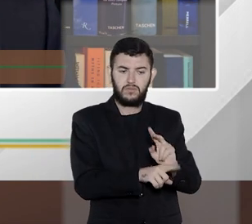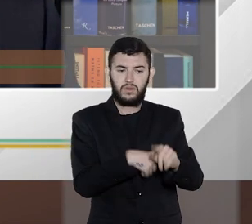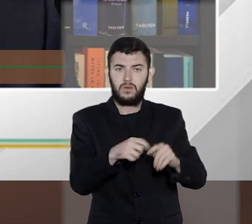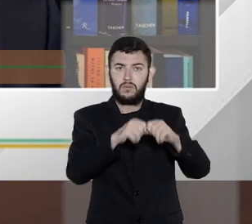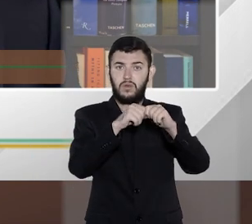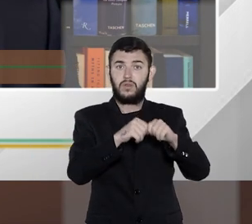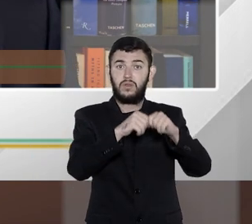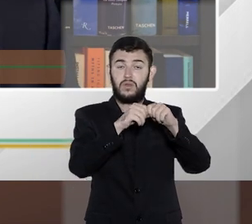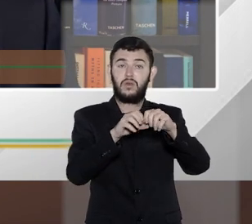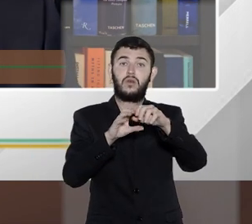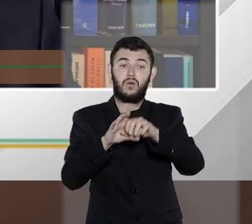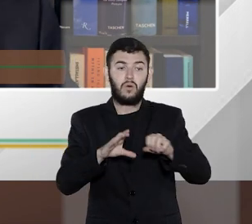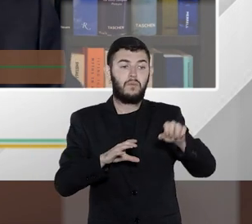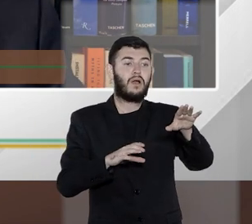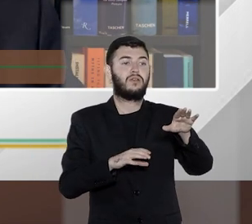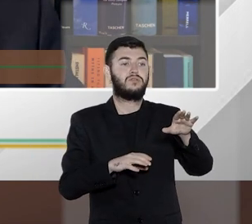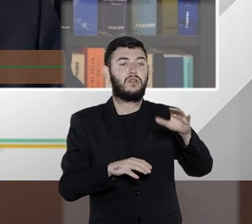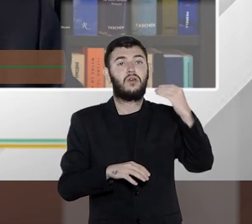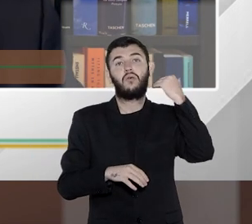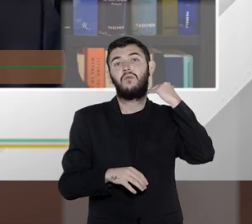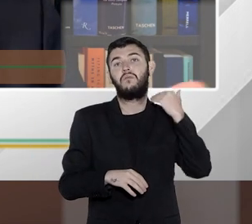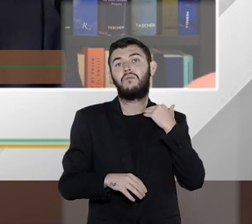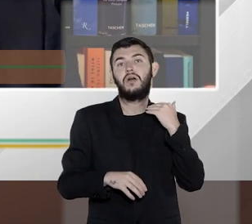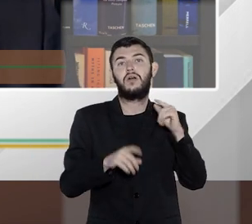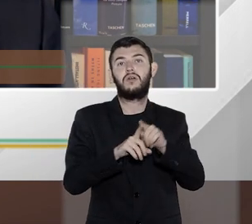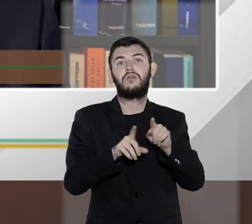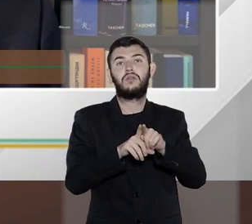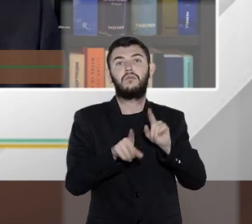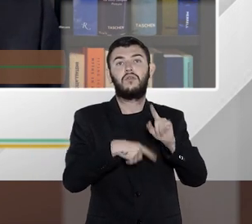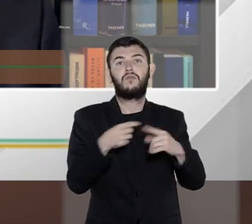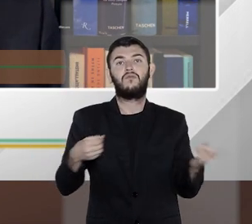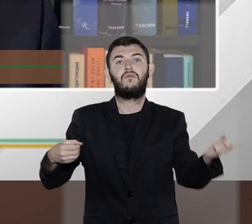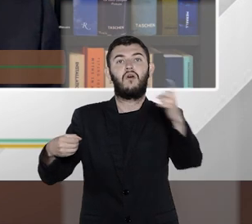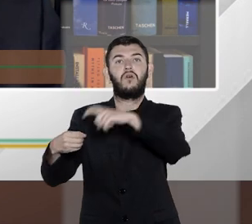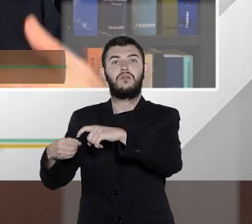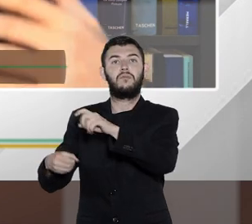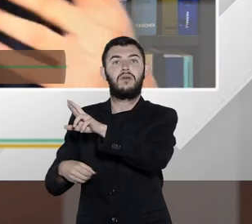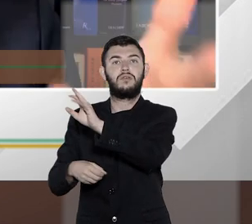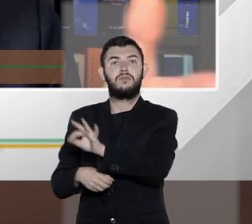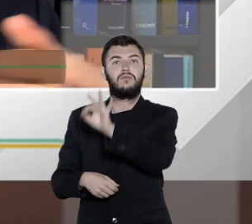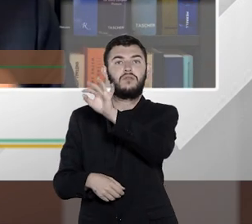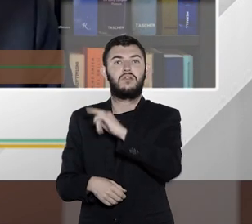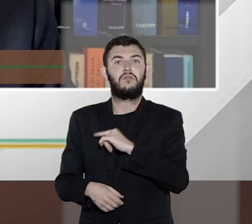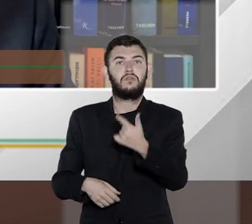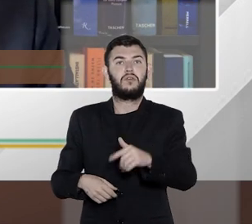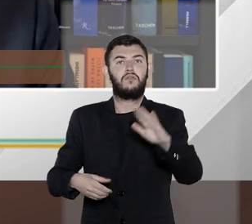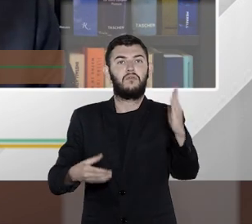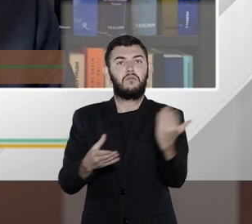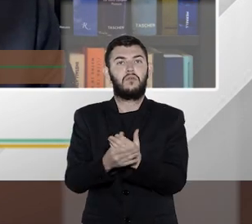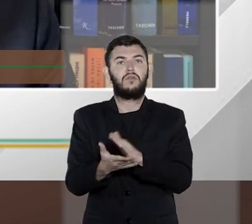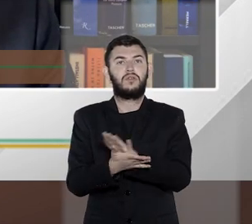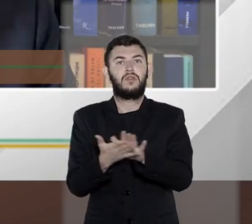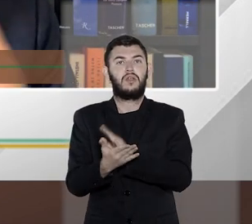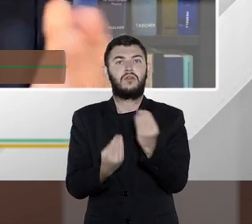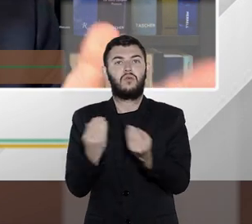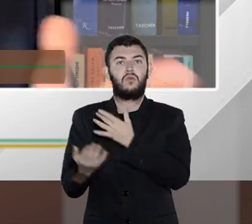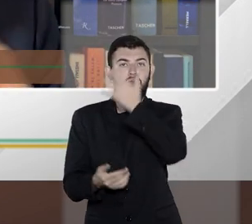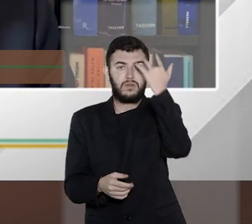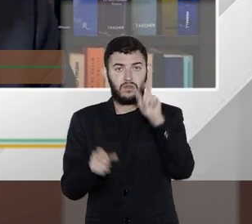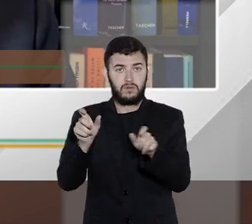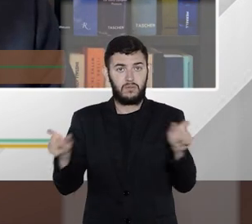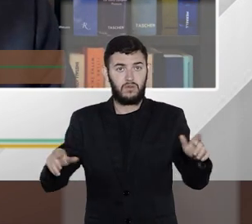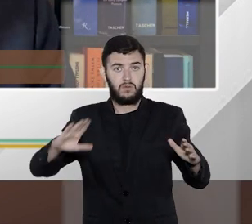dados para os bancos e compartilha com a Receita Federal sem ter passado por um indivíduo processo legal como ficam então essas pessoas